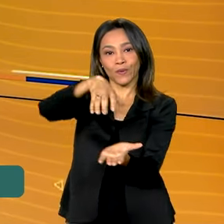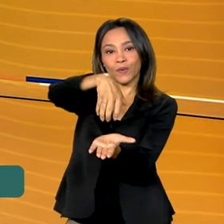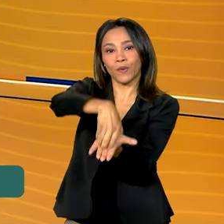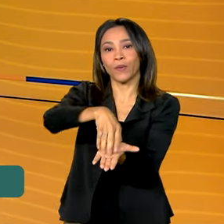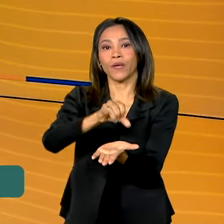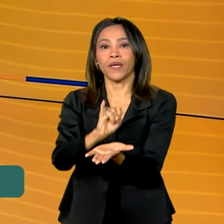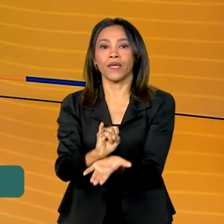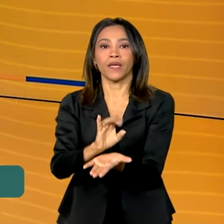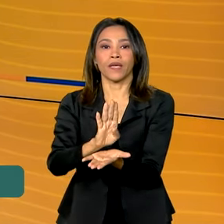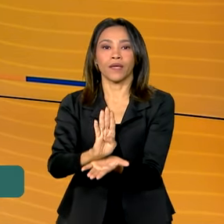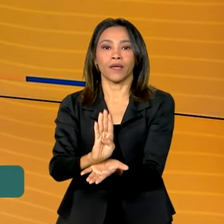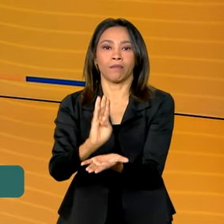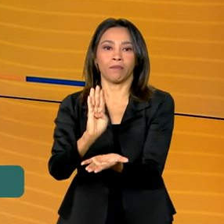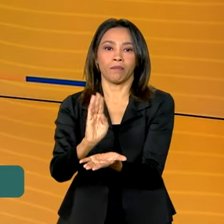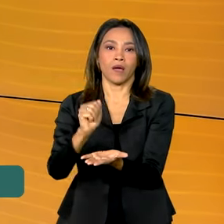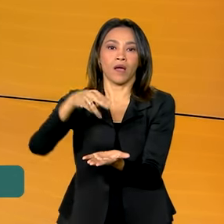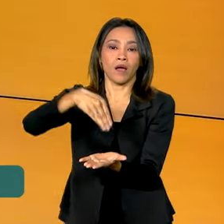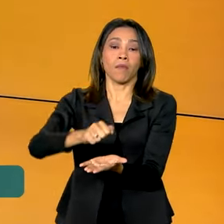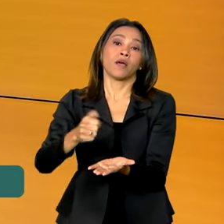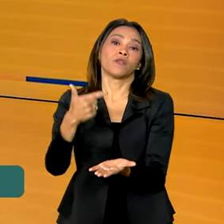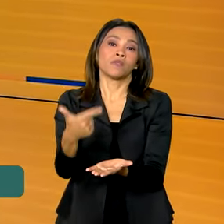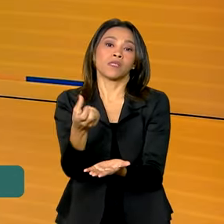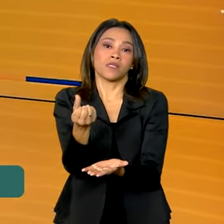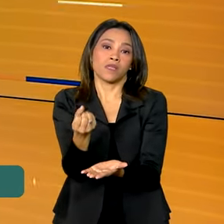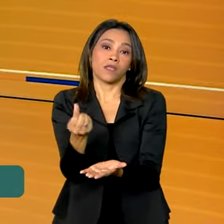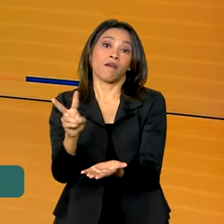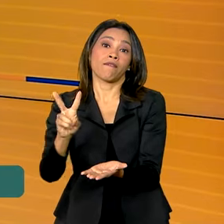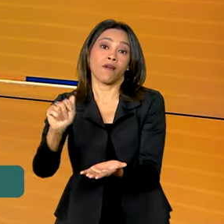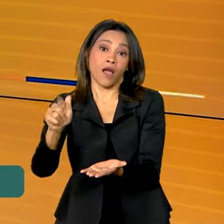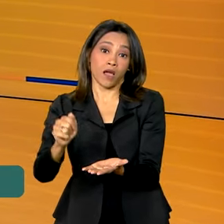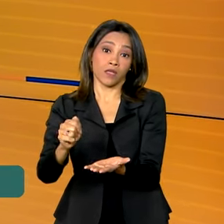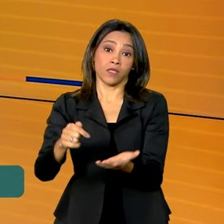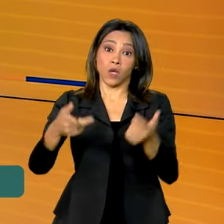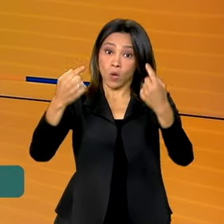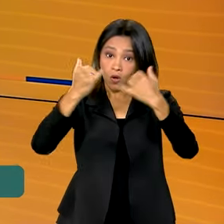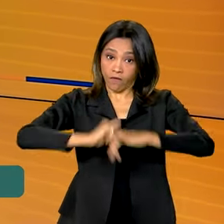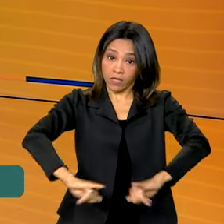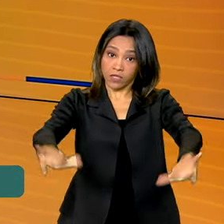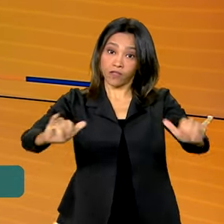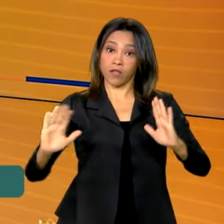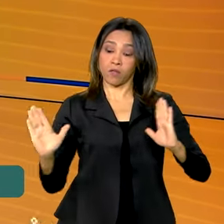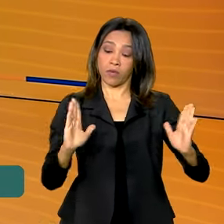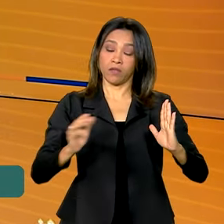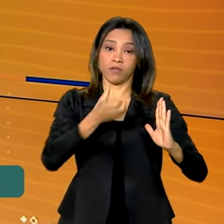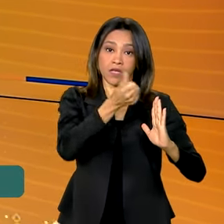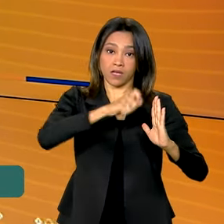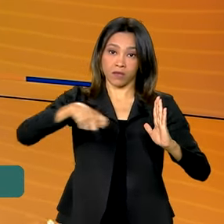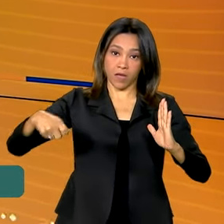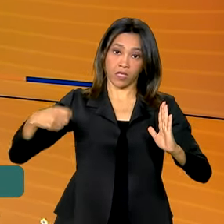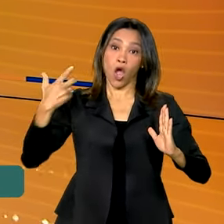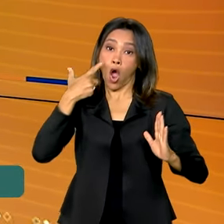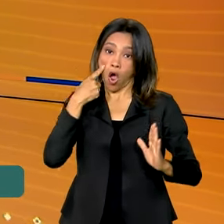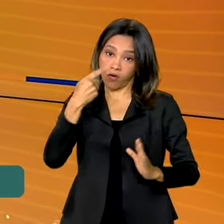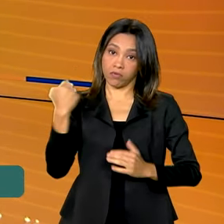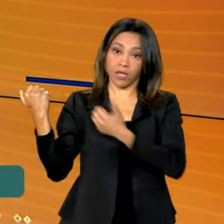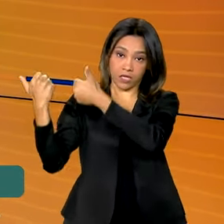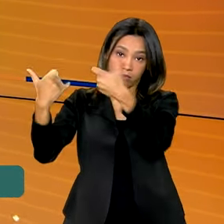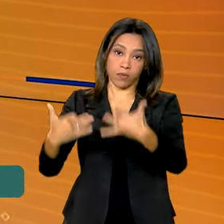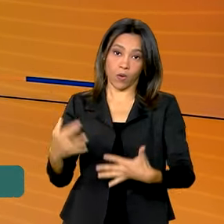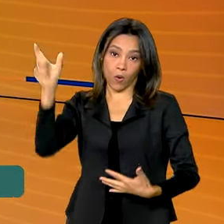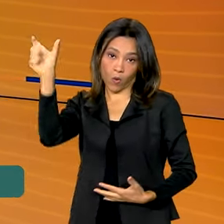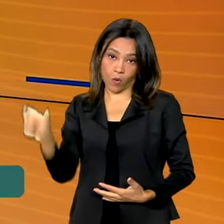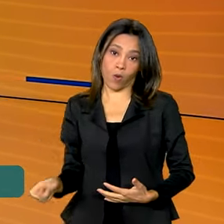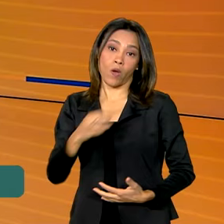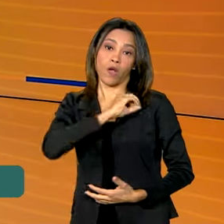260 vagas. O prazo para a publicação do edital será em até seis meses. Veja o que a ministra do Meio Ambiente, Marina